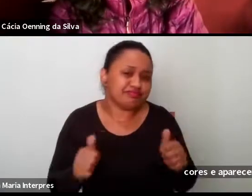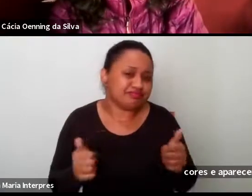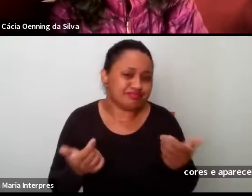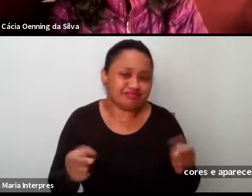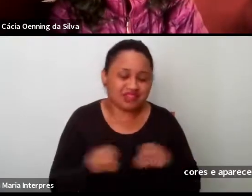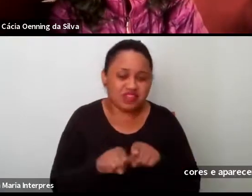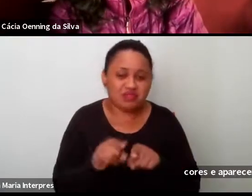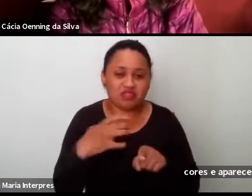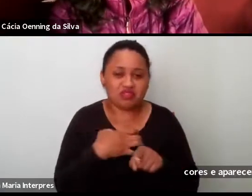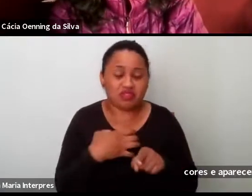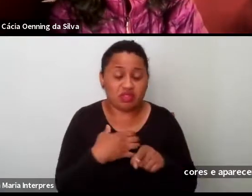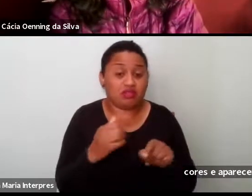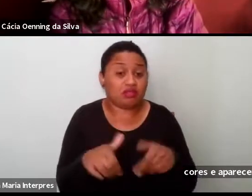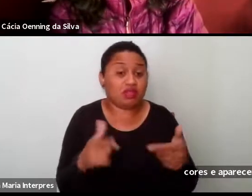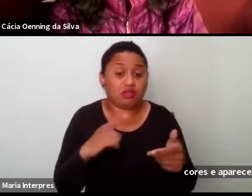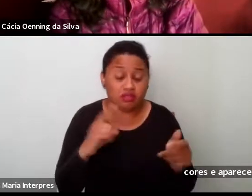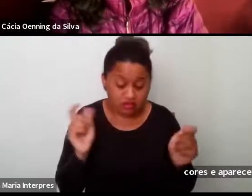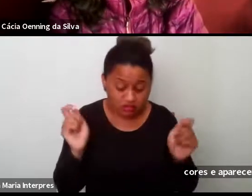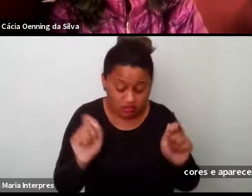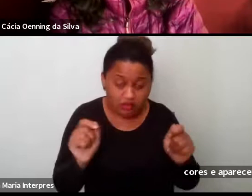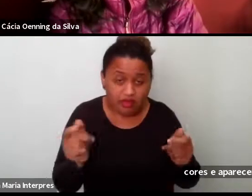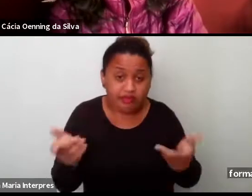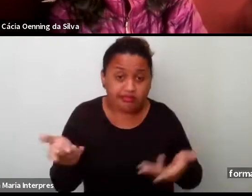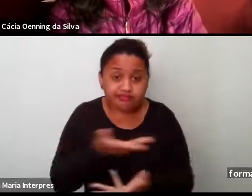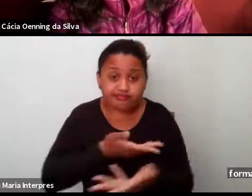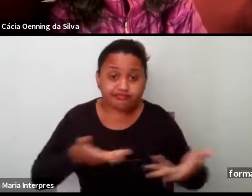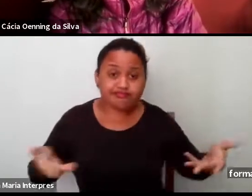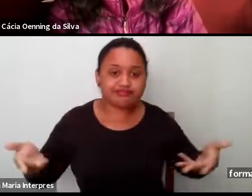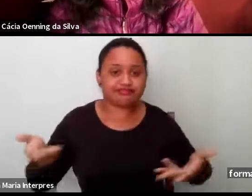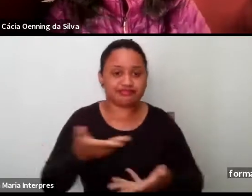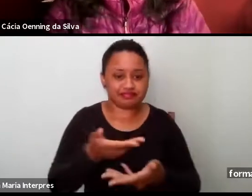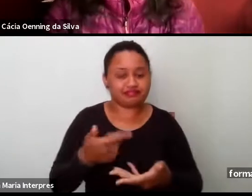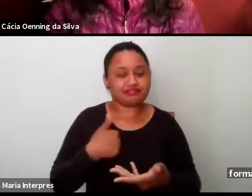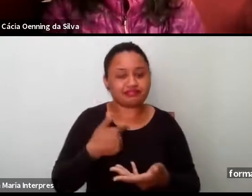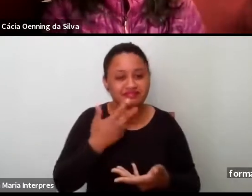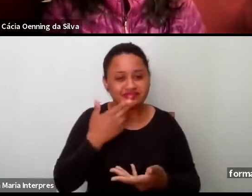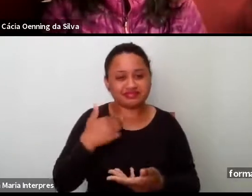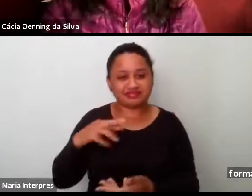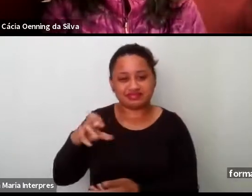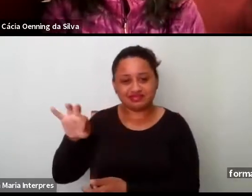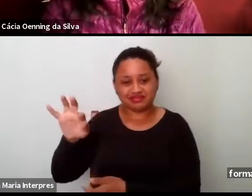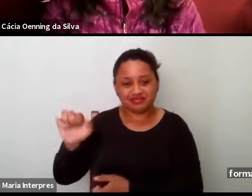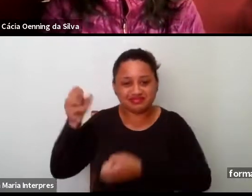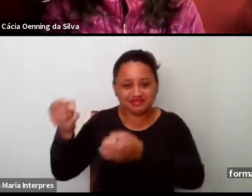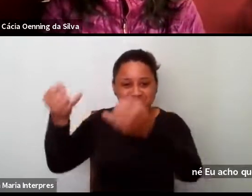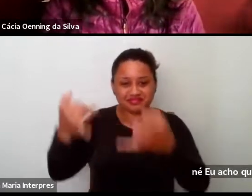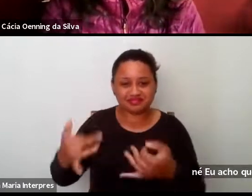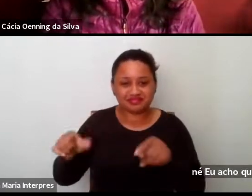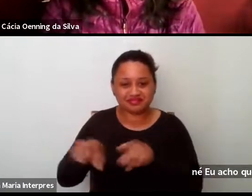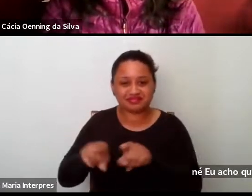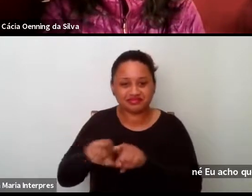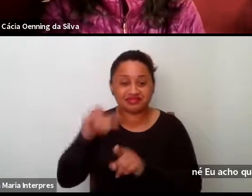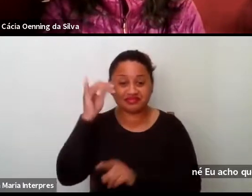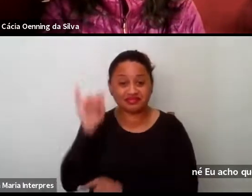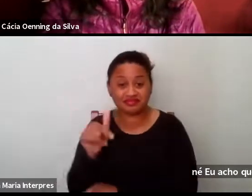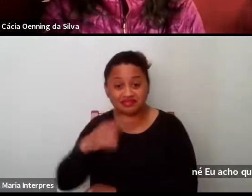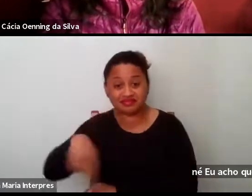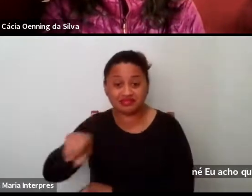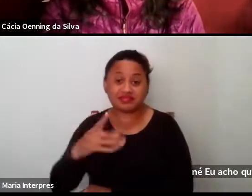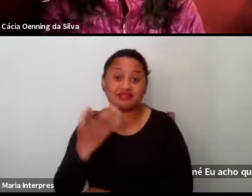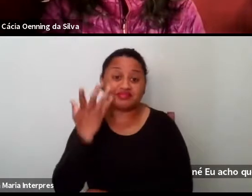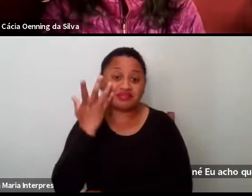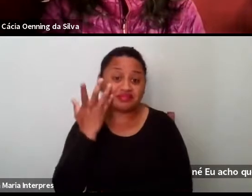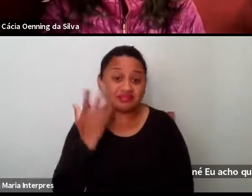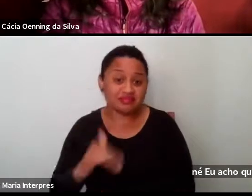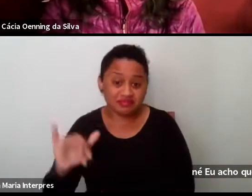Ou seja, há uma potência nas trocas, né, e eu acho que a Rita pode trazer muitas outras narrativas dessas crianças, né, e essa articulação,